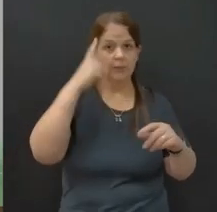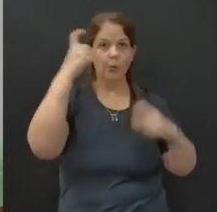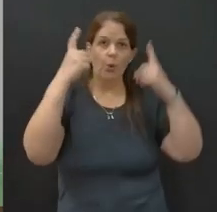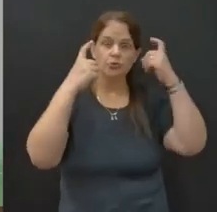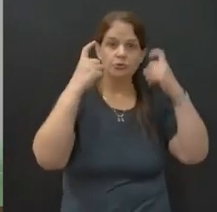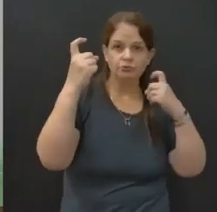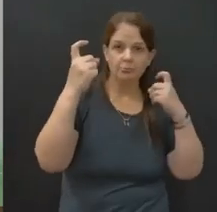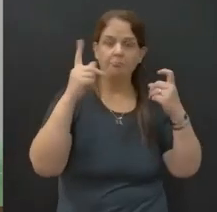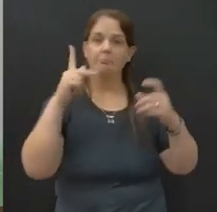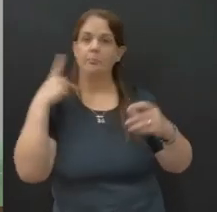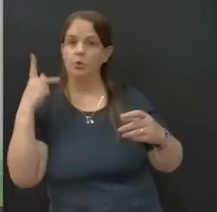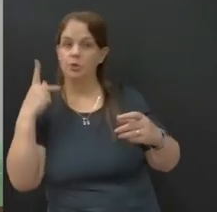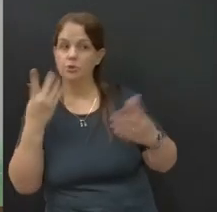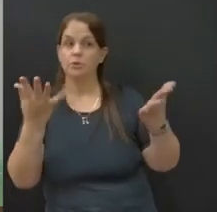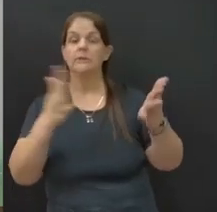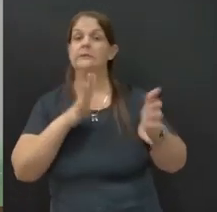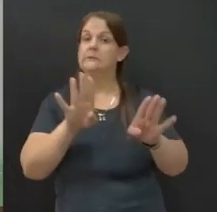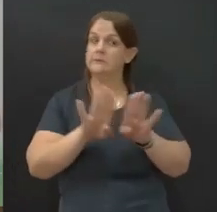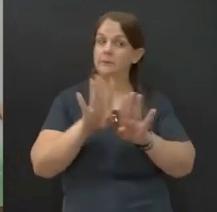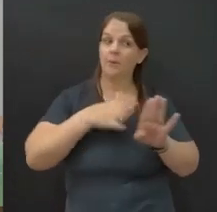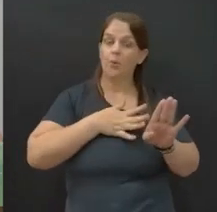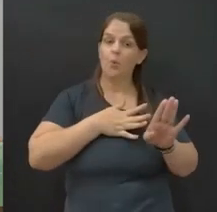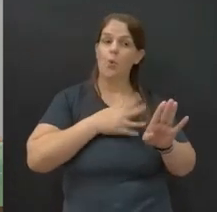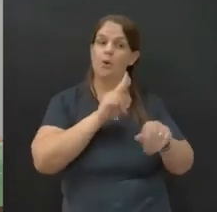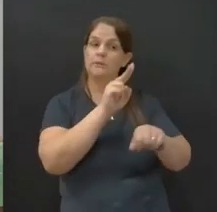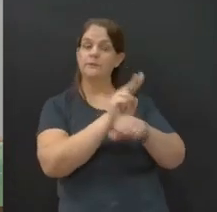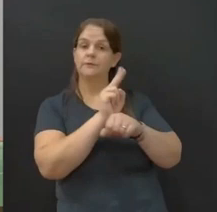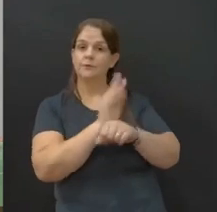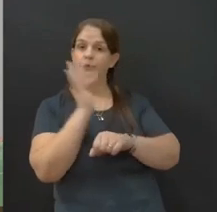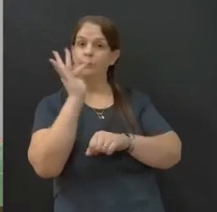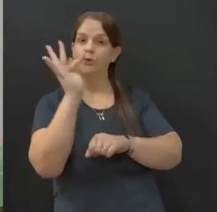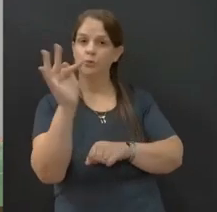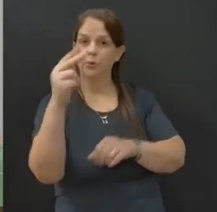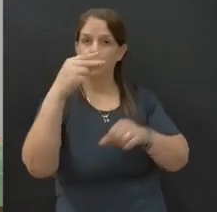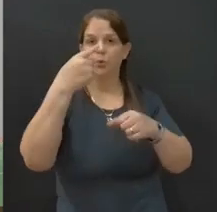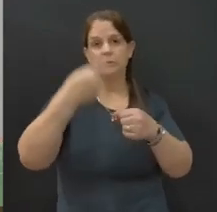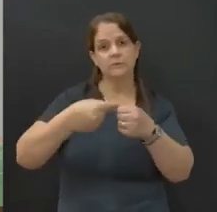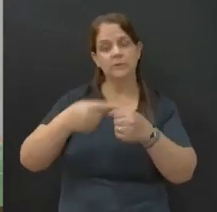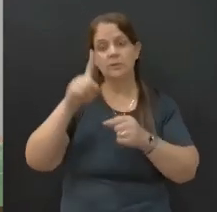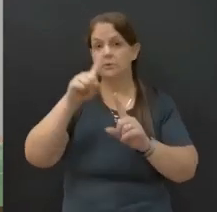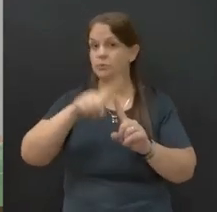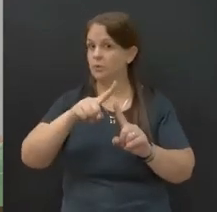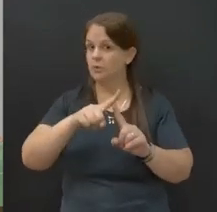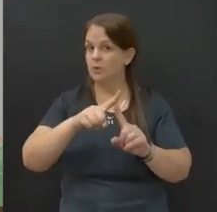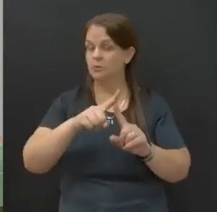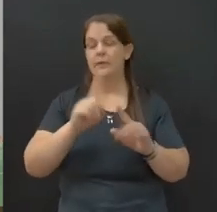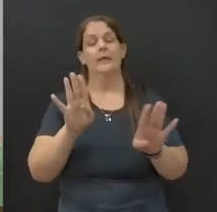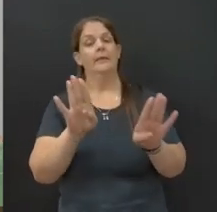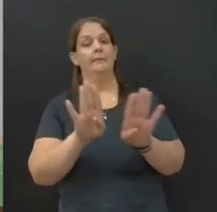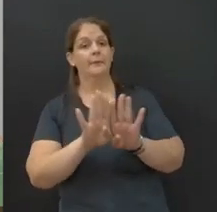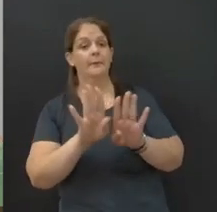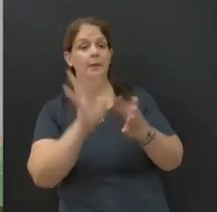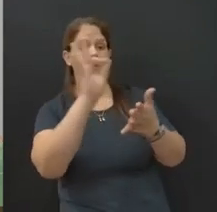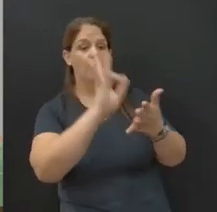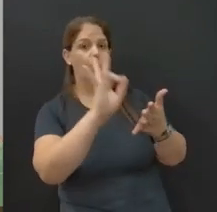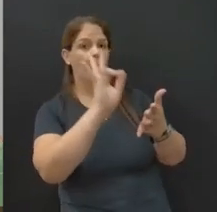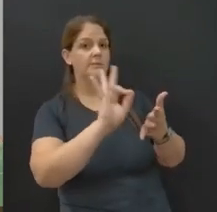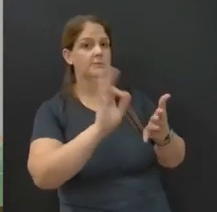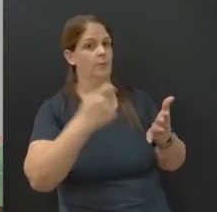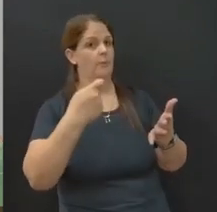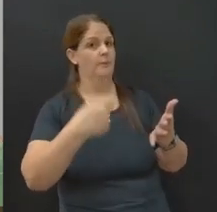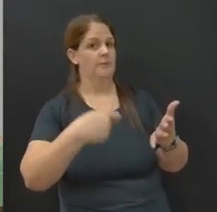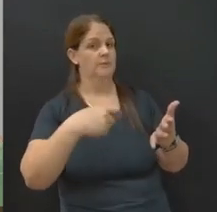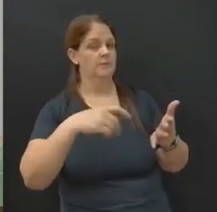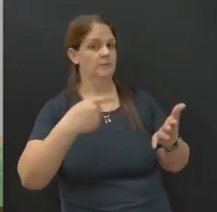também gosta de defender o futuro desse município e de fazer as correções aqui que merecem ser feitas.